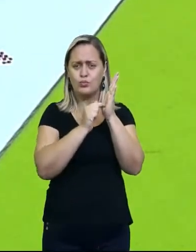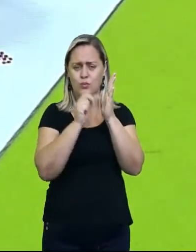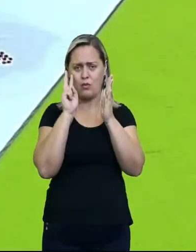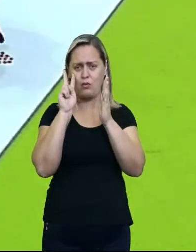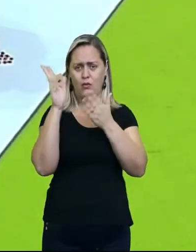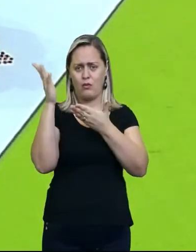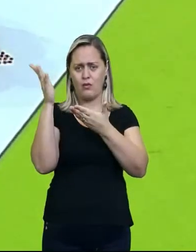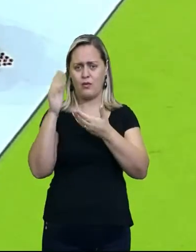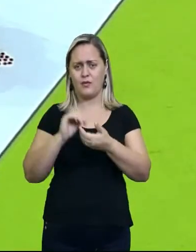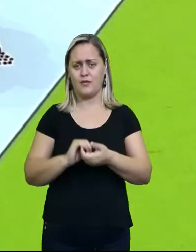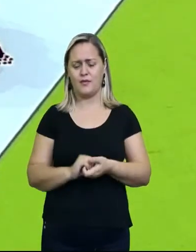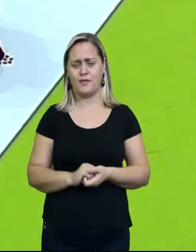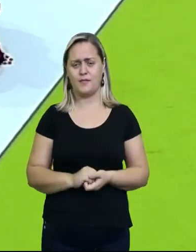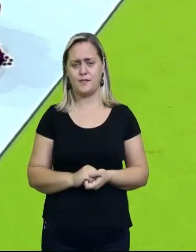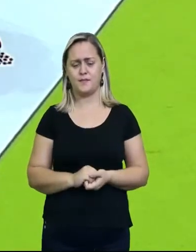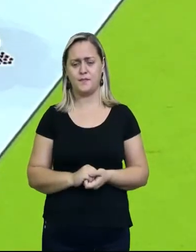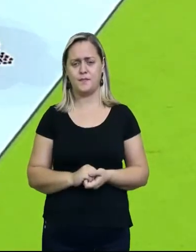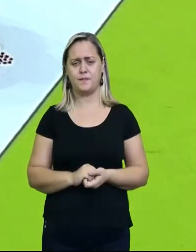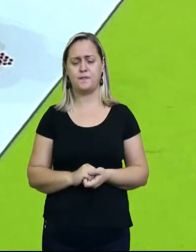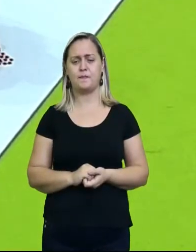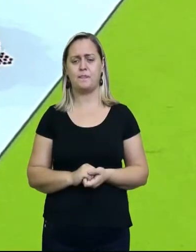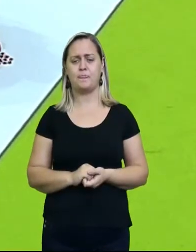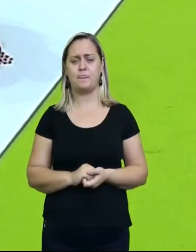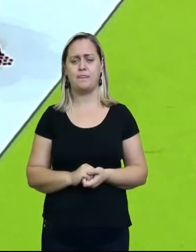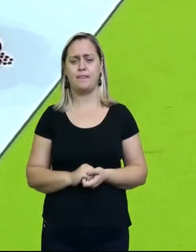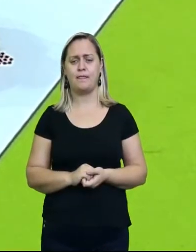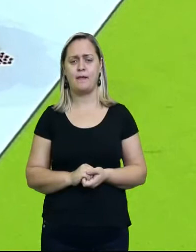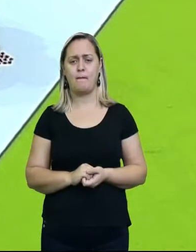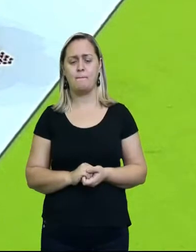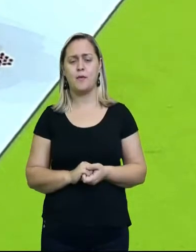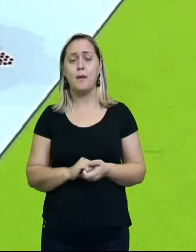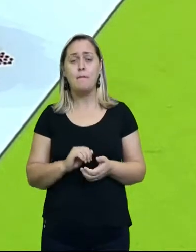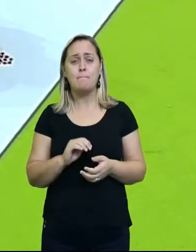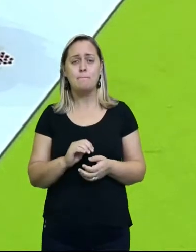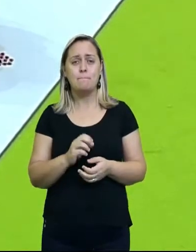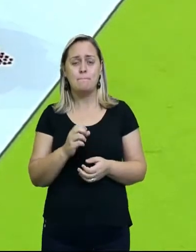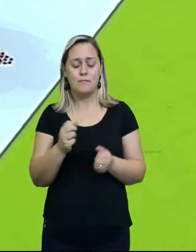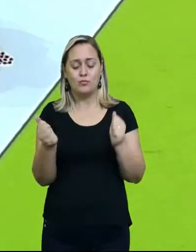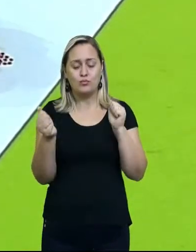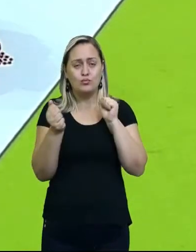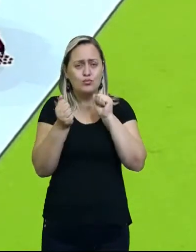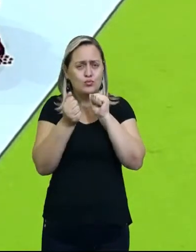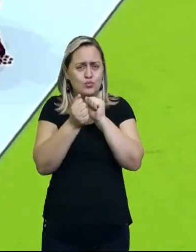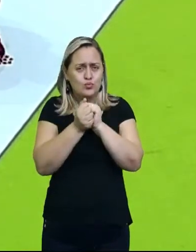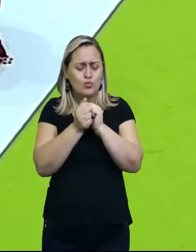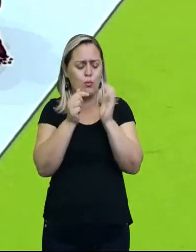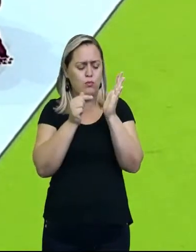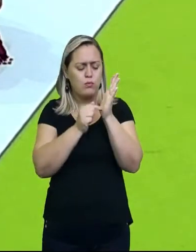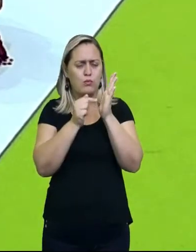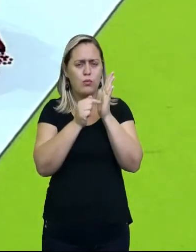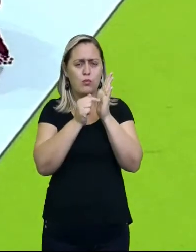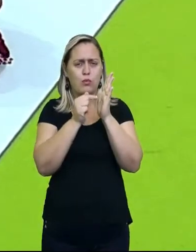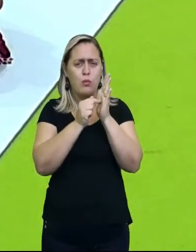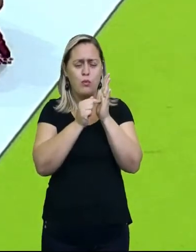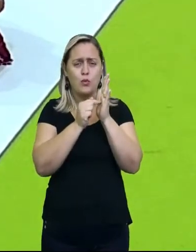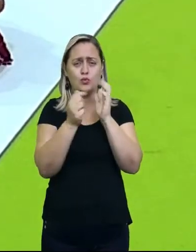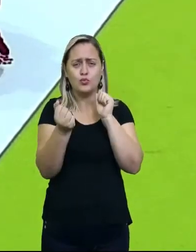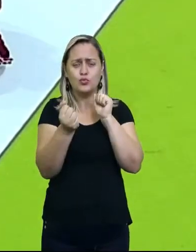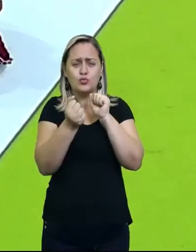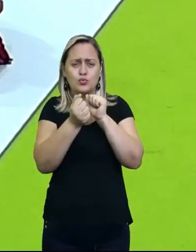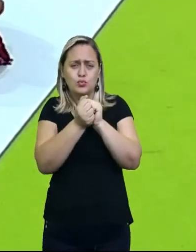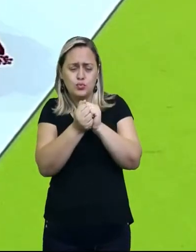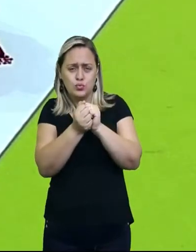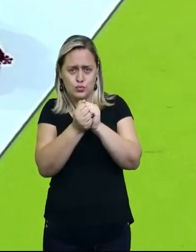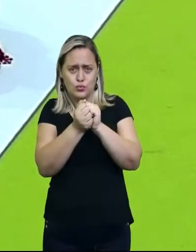Olha bem. E quanto mais juntinho, melhor. Para